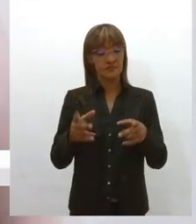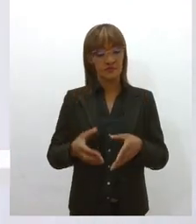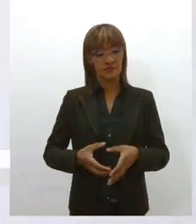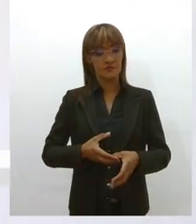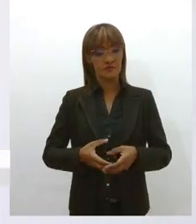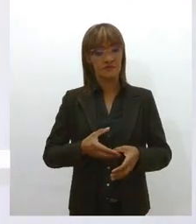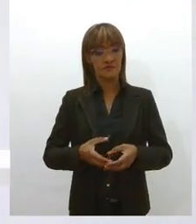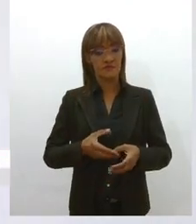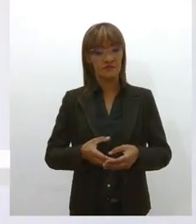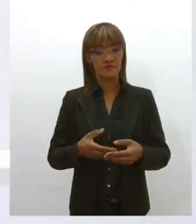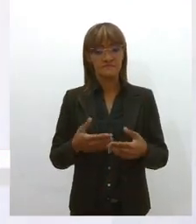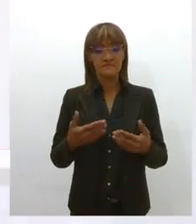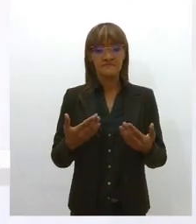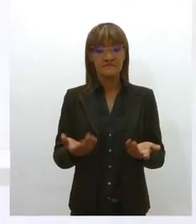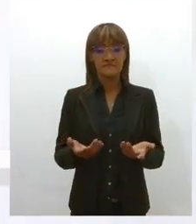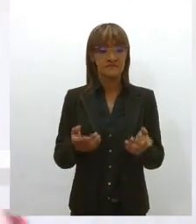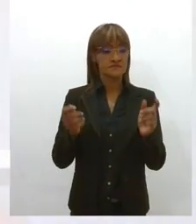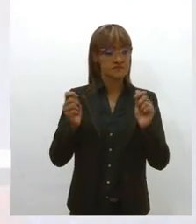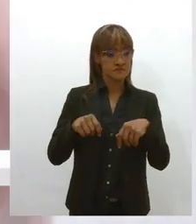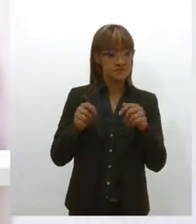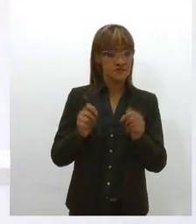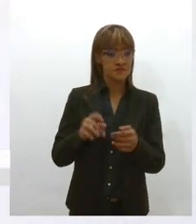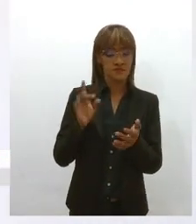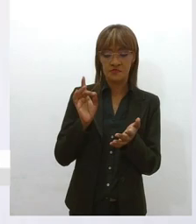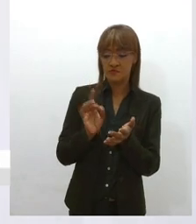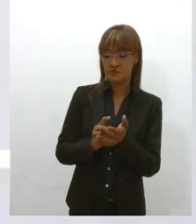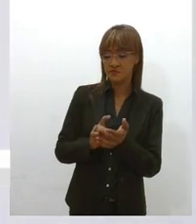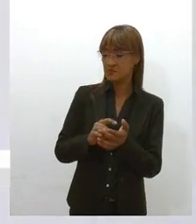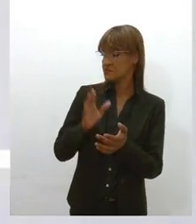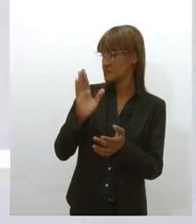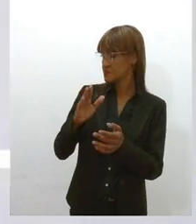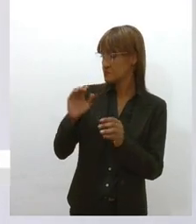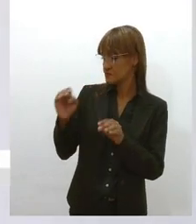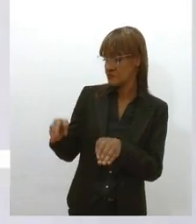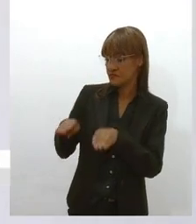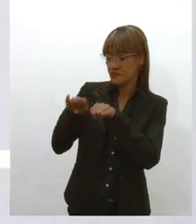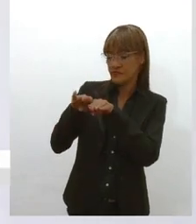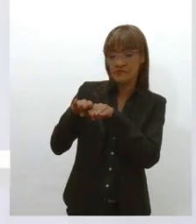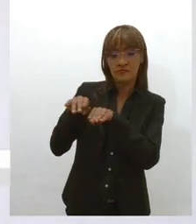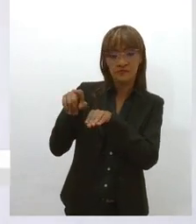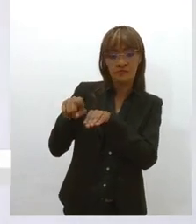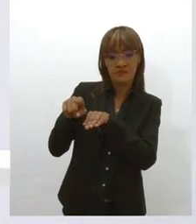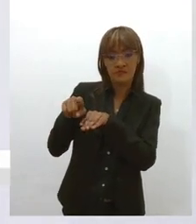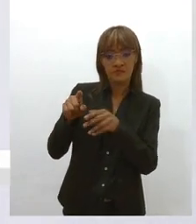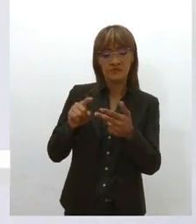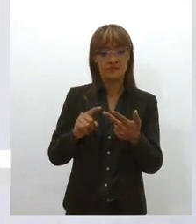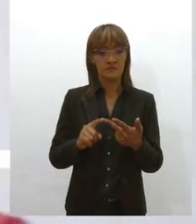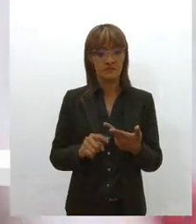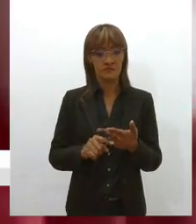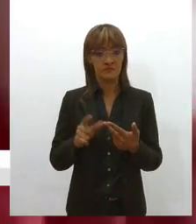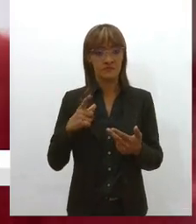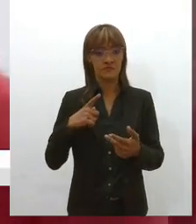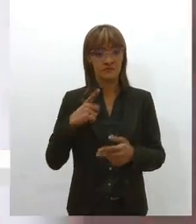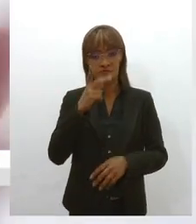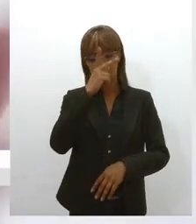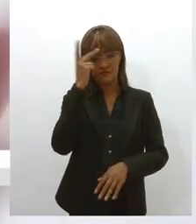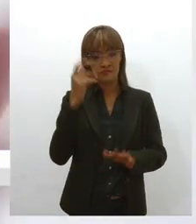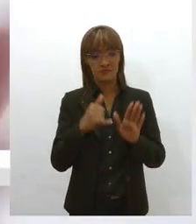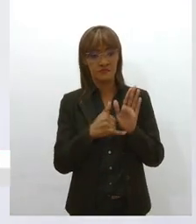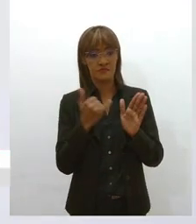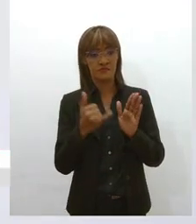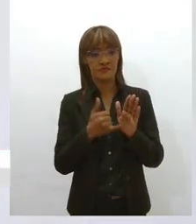as pessoas, elas poderiam disputar em condição minimamente de igualdade, nós temos pessoas contratadas pela via da